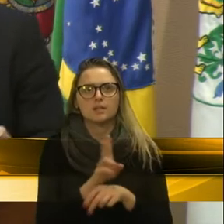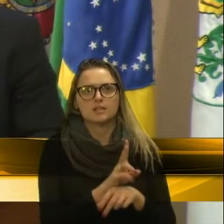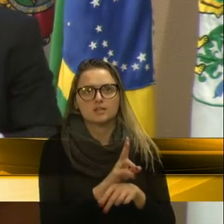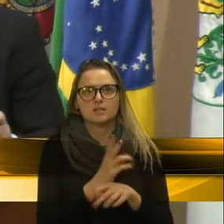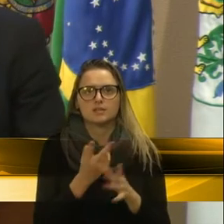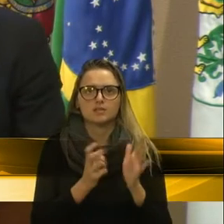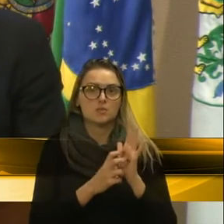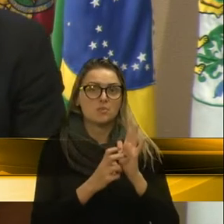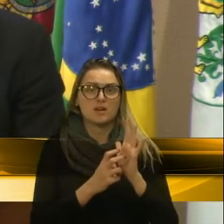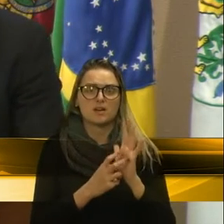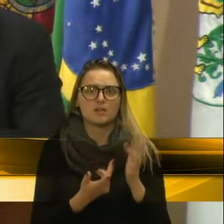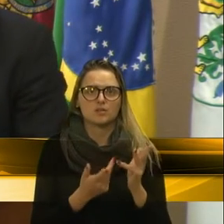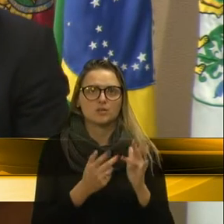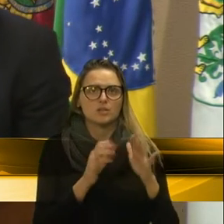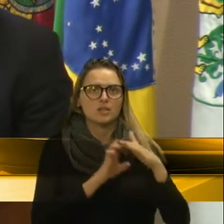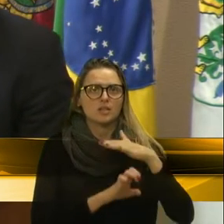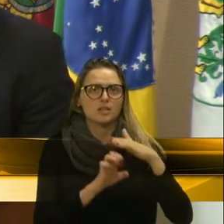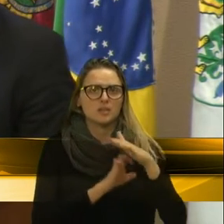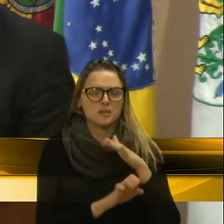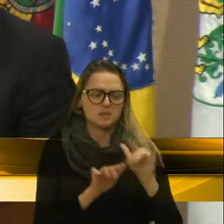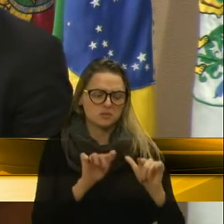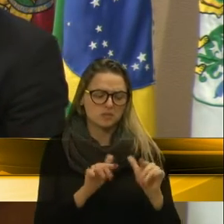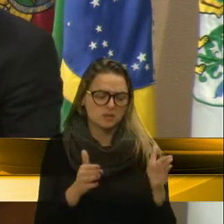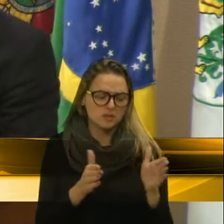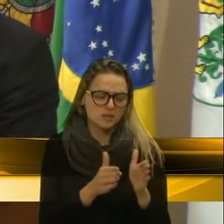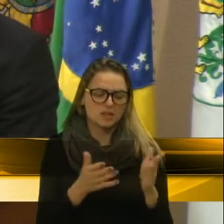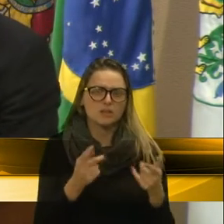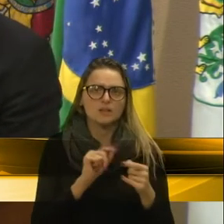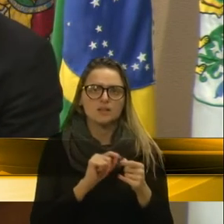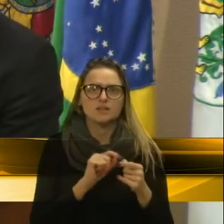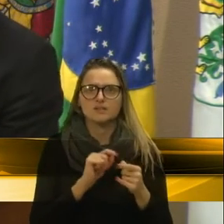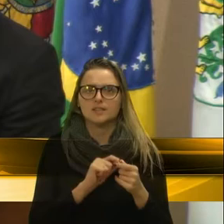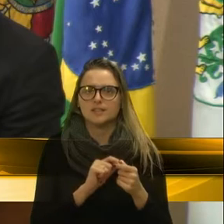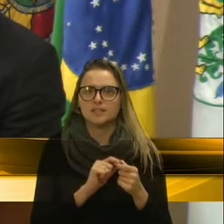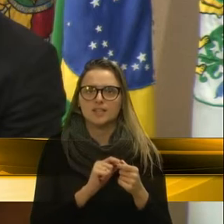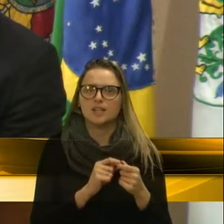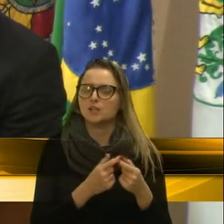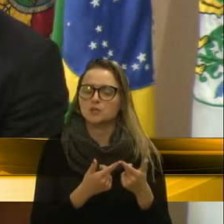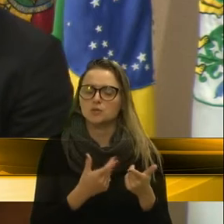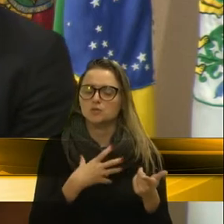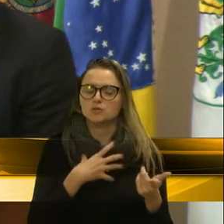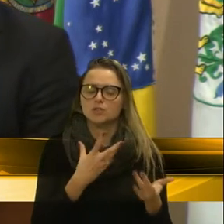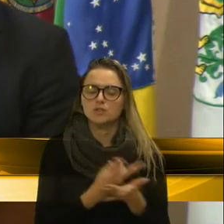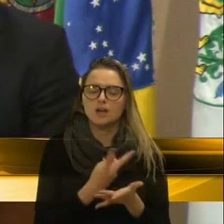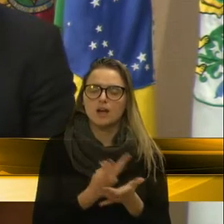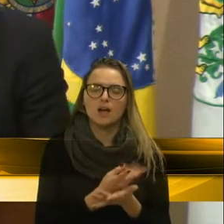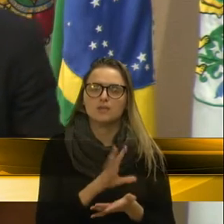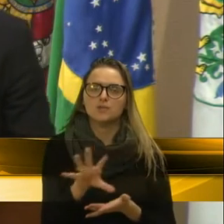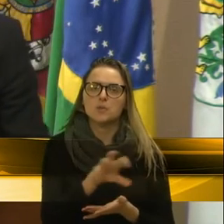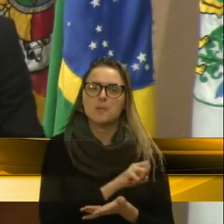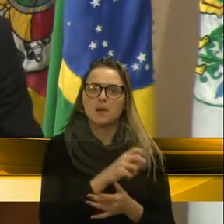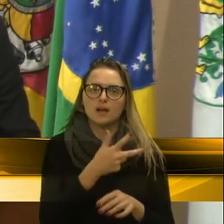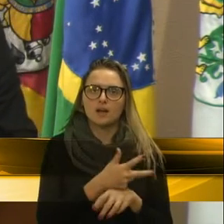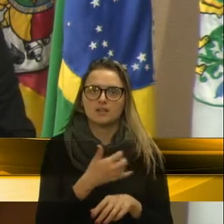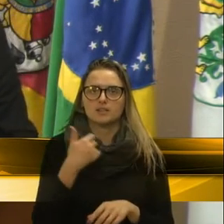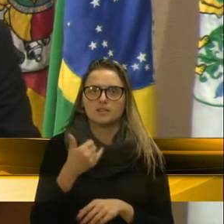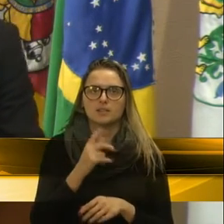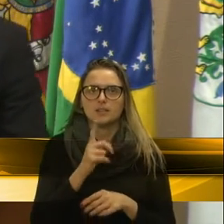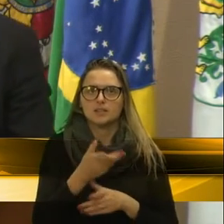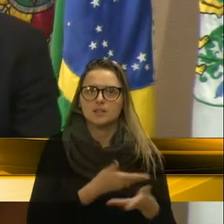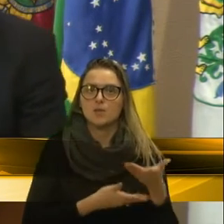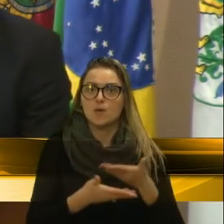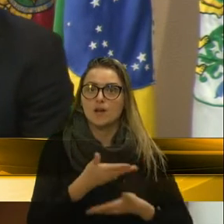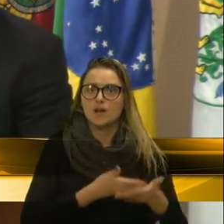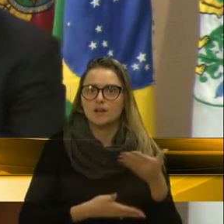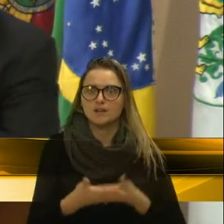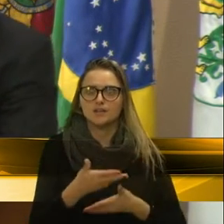financeiras pequenas que estão ali numa salinha, que estão fazendo uma abordagem indevida dos idosos. A questão não é com a negociação, quer dizer,